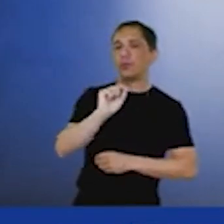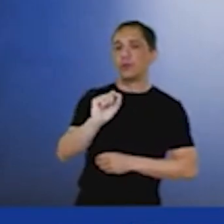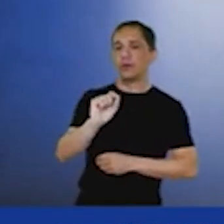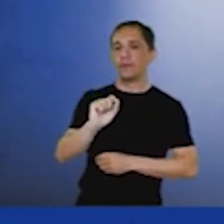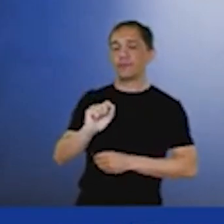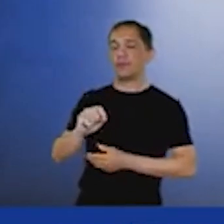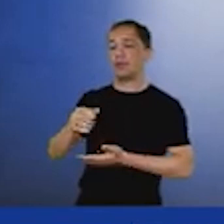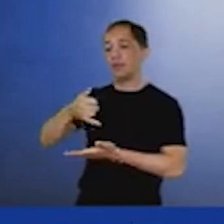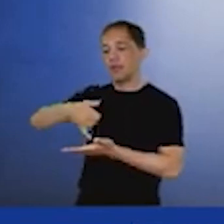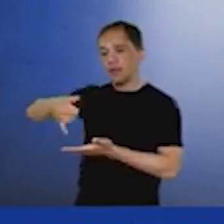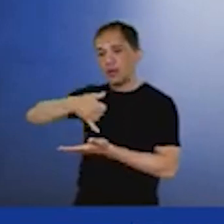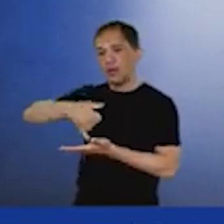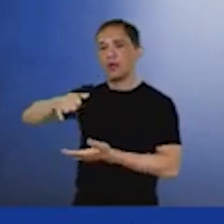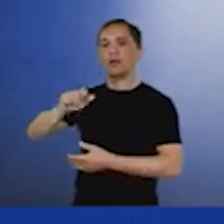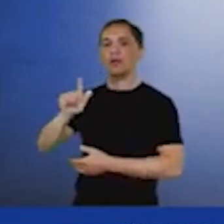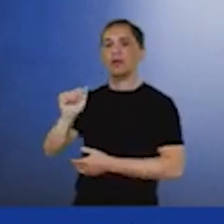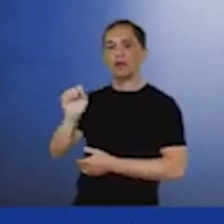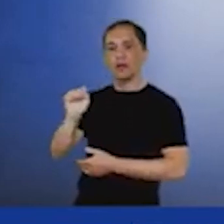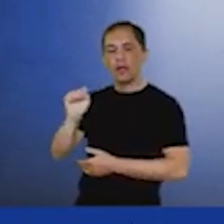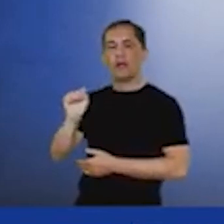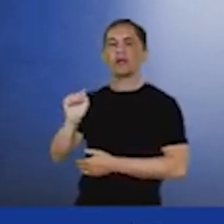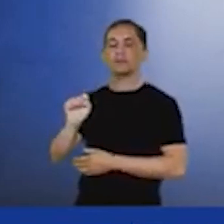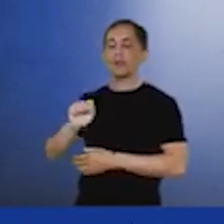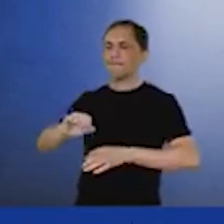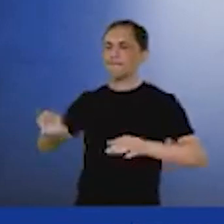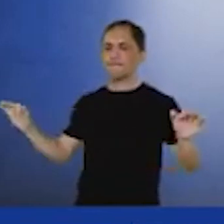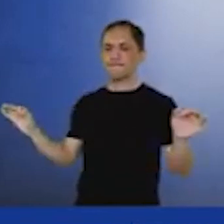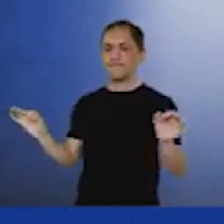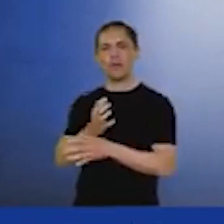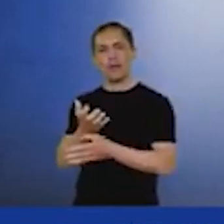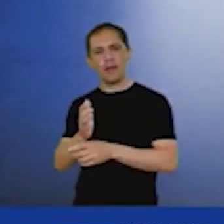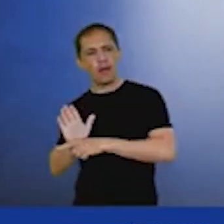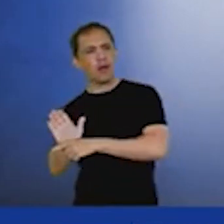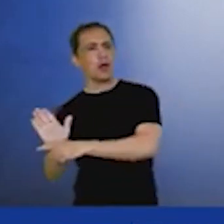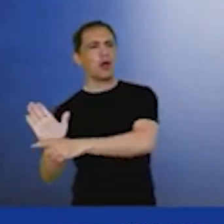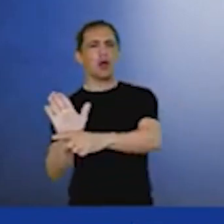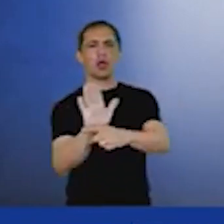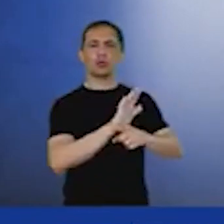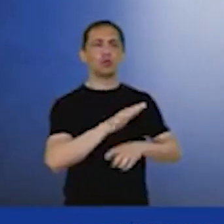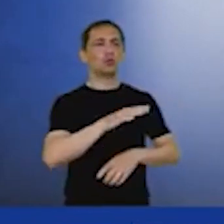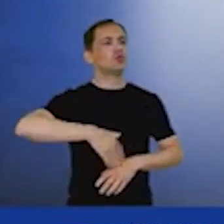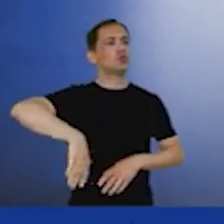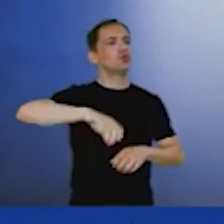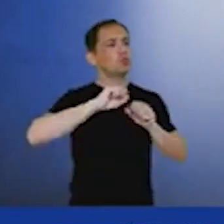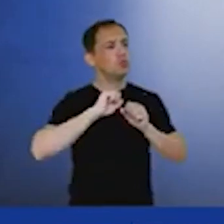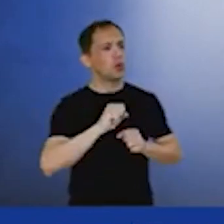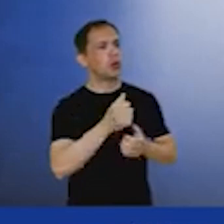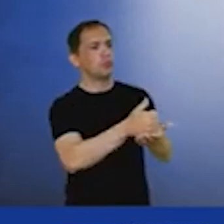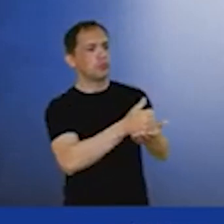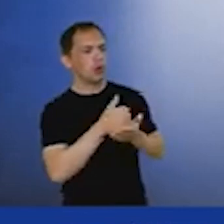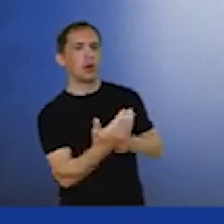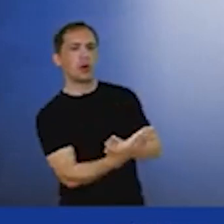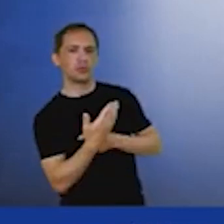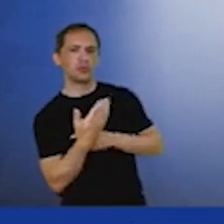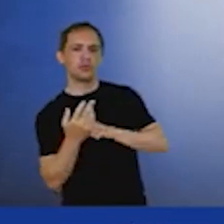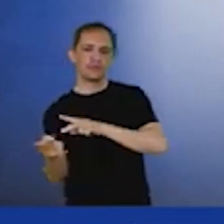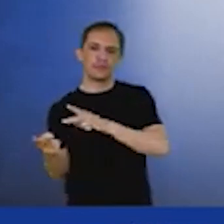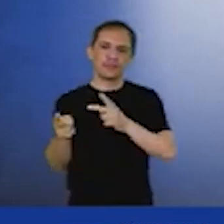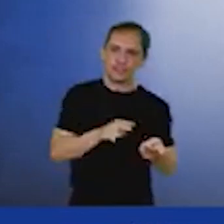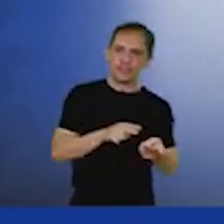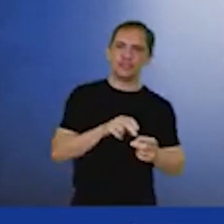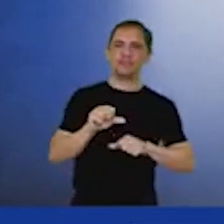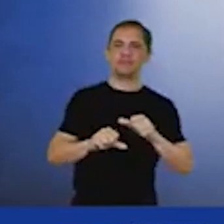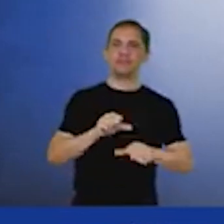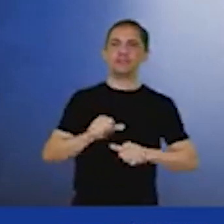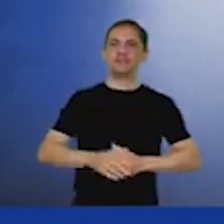como o Rafael trouxe nos exemplos da Petrobras, e todas elas são partícipes dessa transição. Muito obrigada,